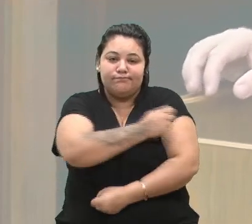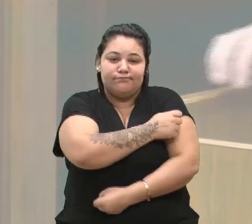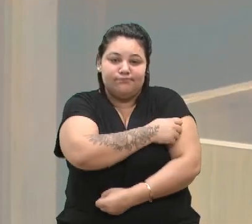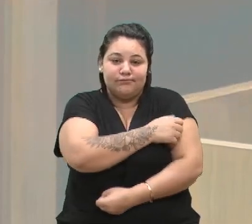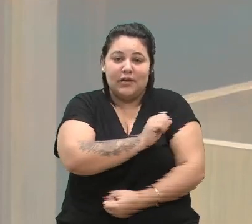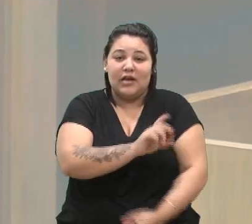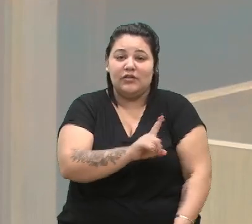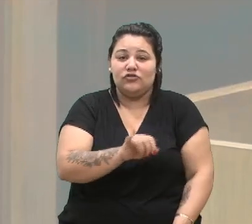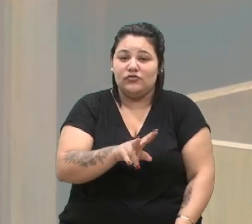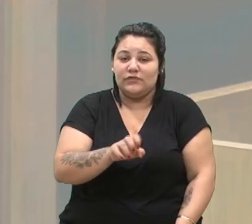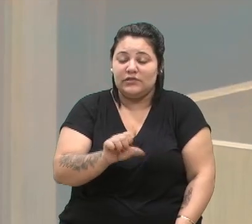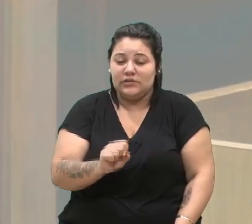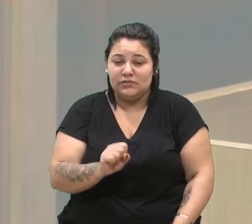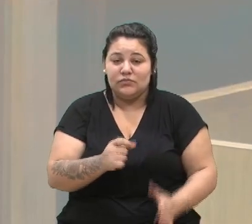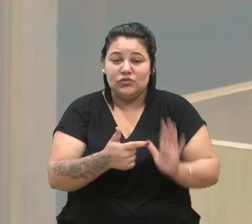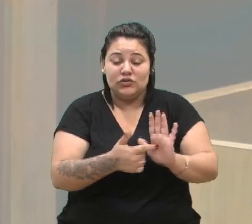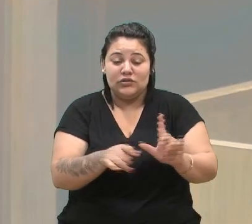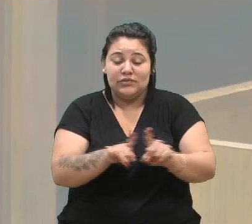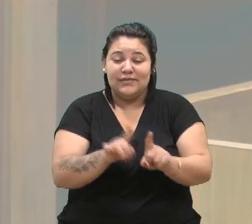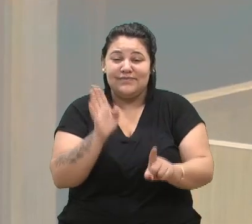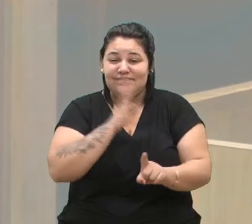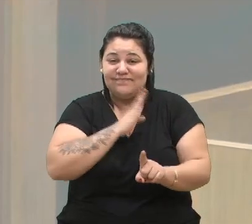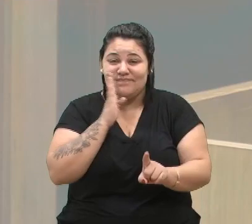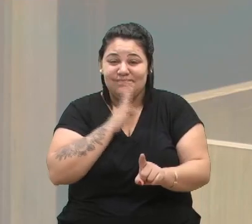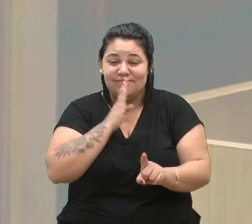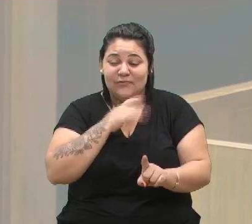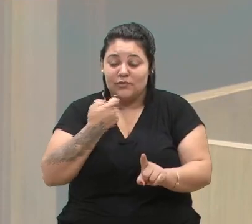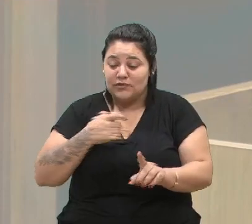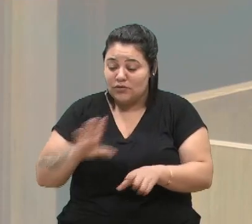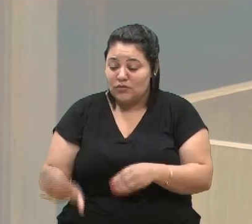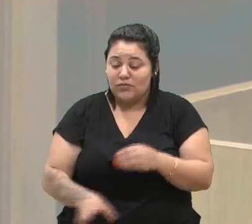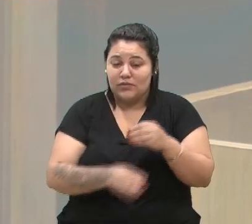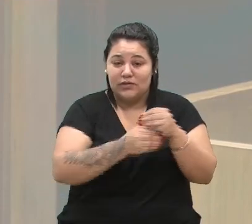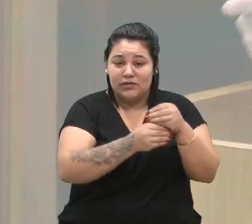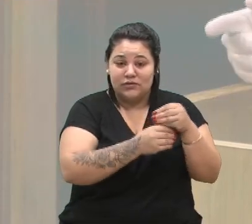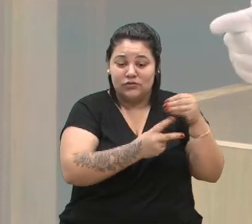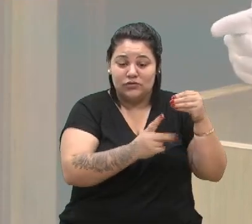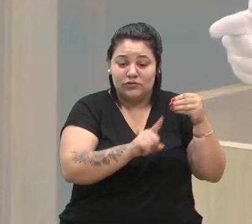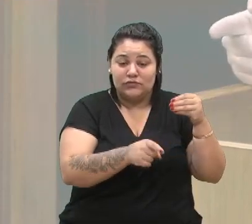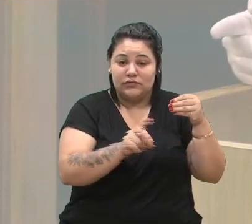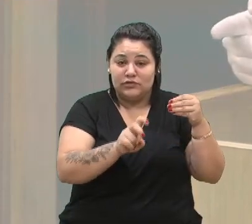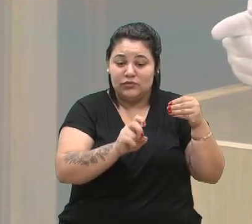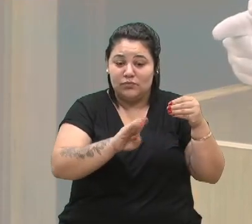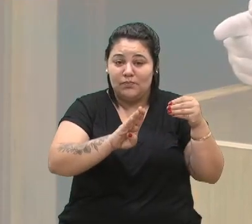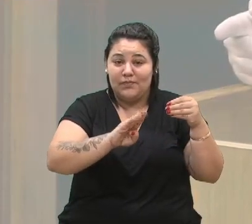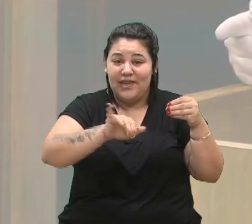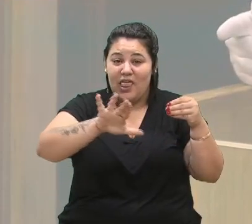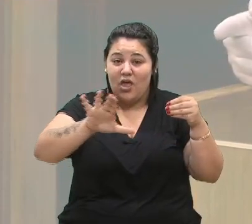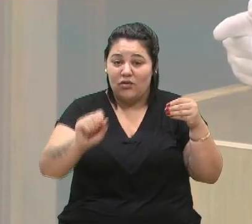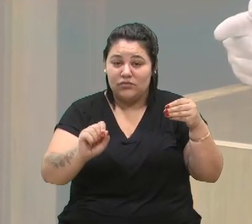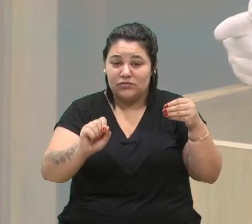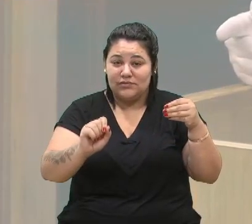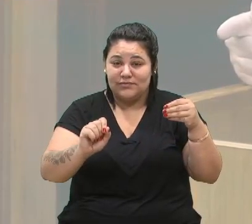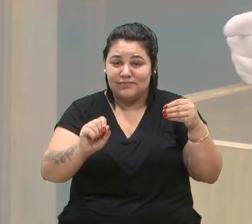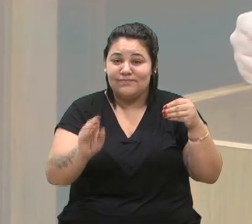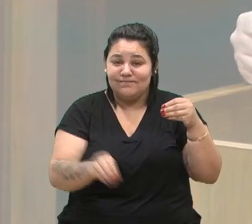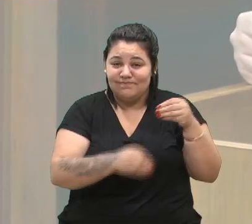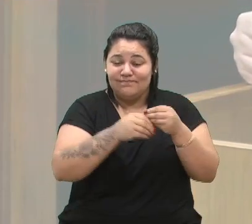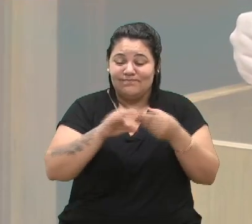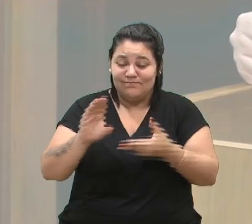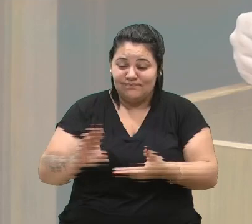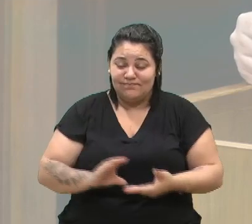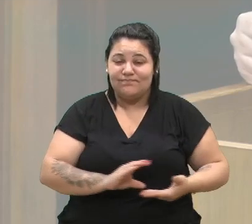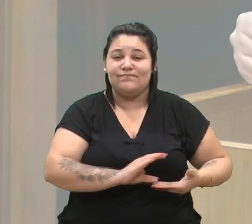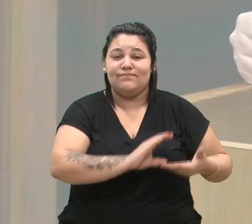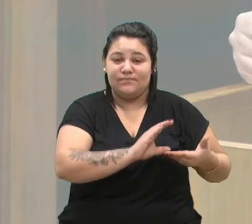a necessidade urgente de um acréscimo de R$ 2,5 bilhões no orçamento discricionário das universidades